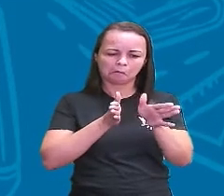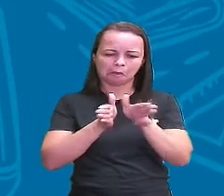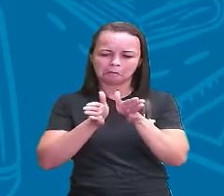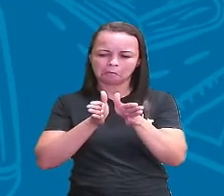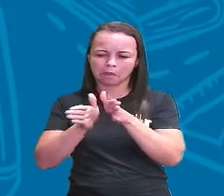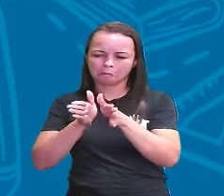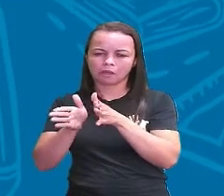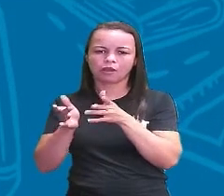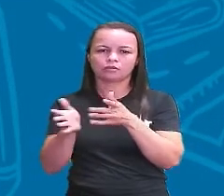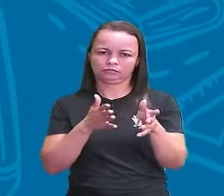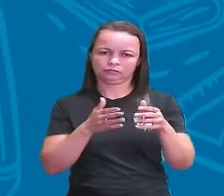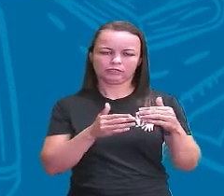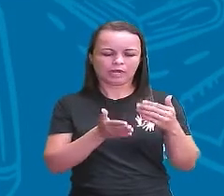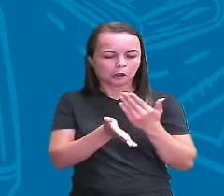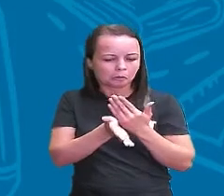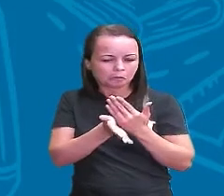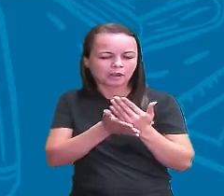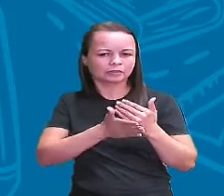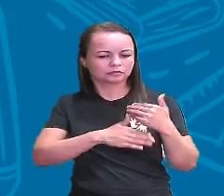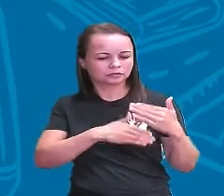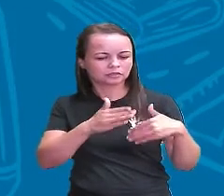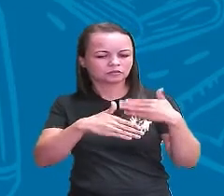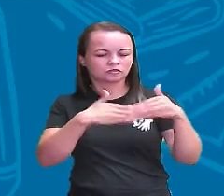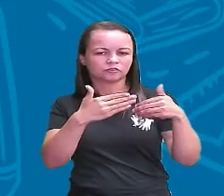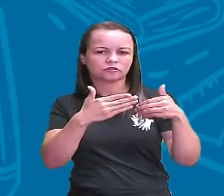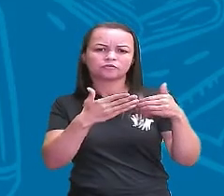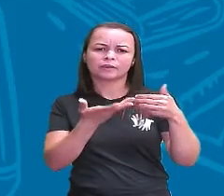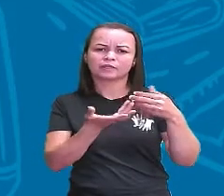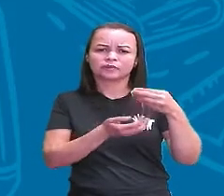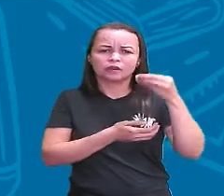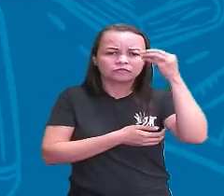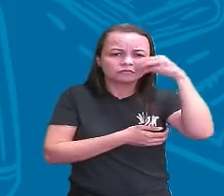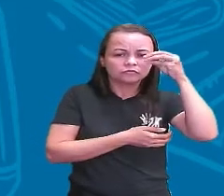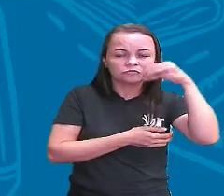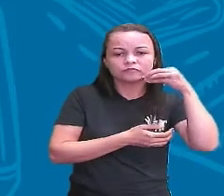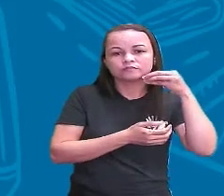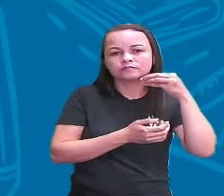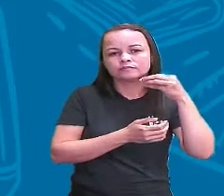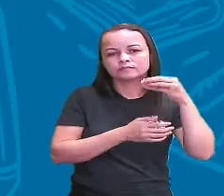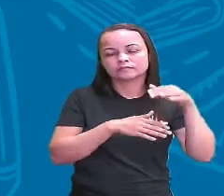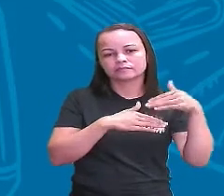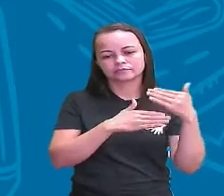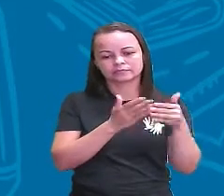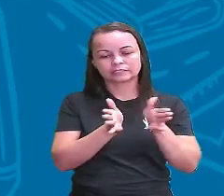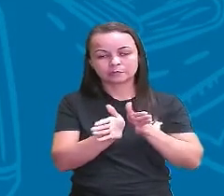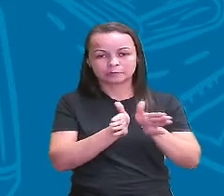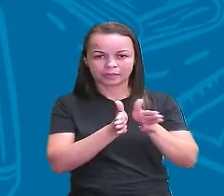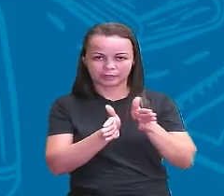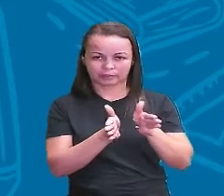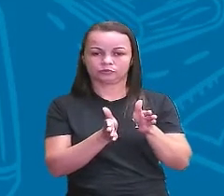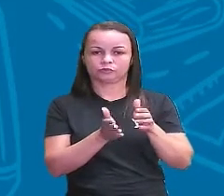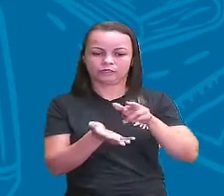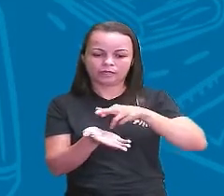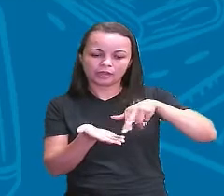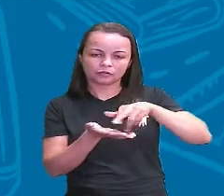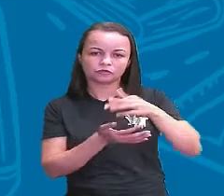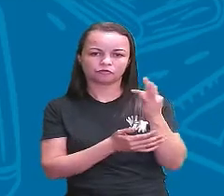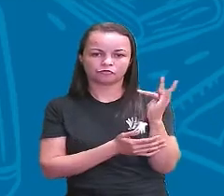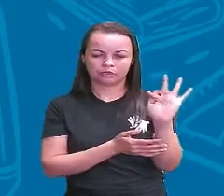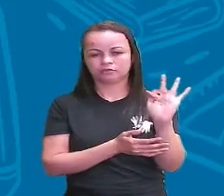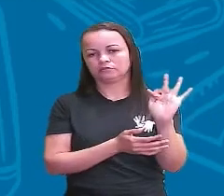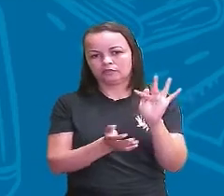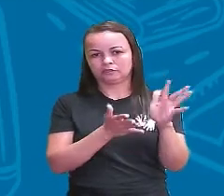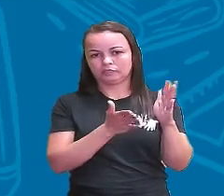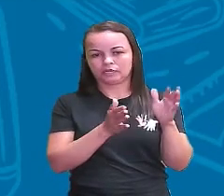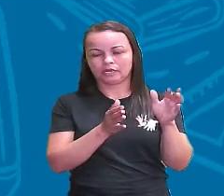inicia tem um desenvolvimento e ela vai enfraquecendo e nesse período em que a revolução francesa ela